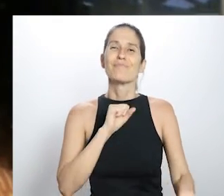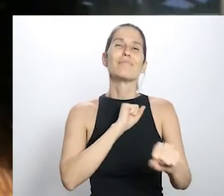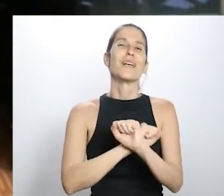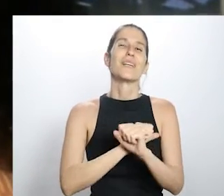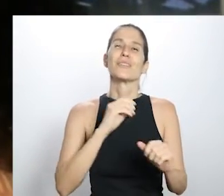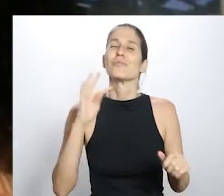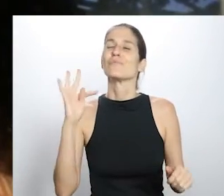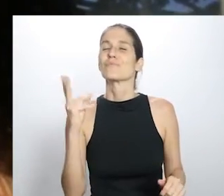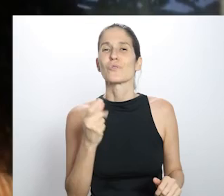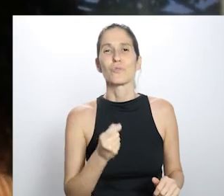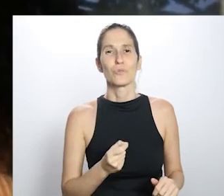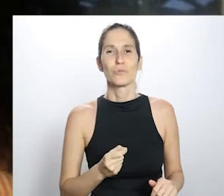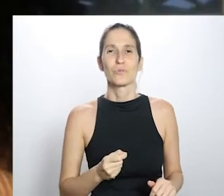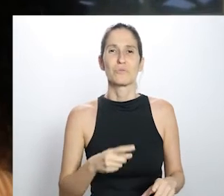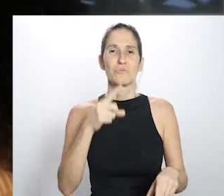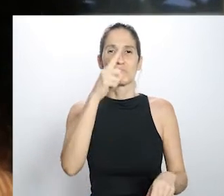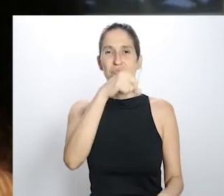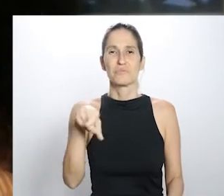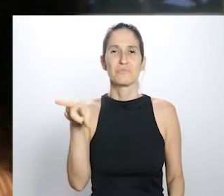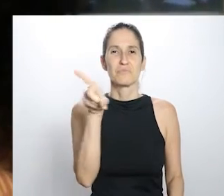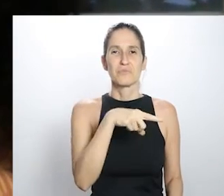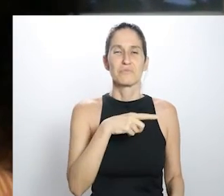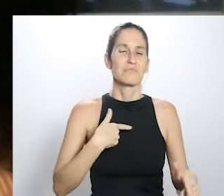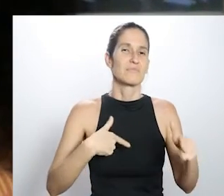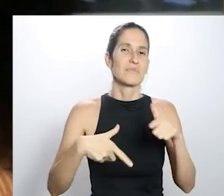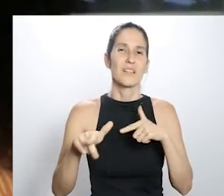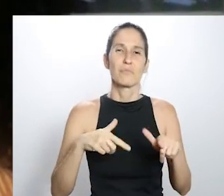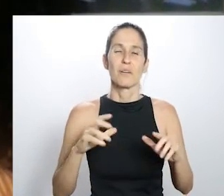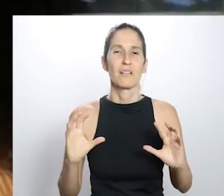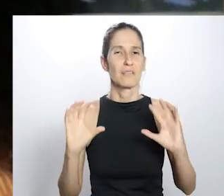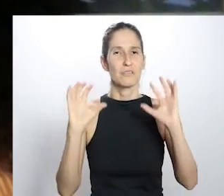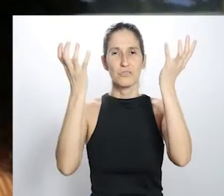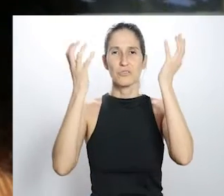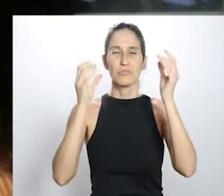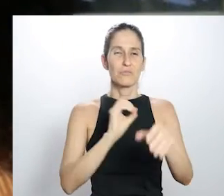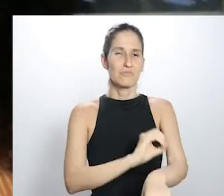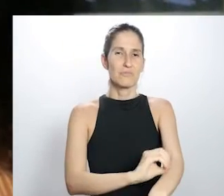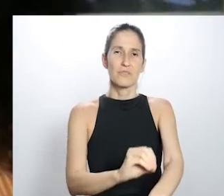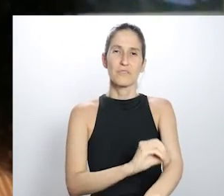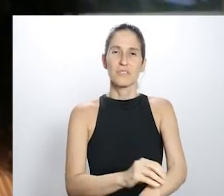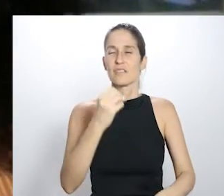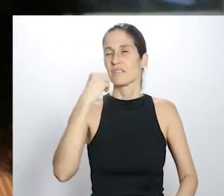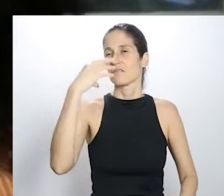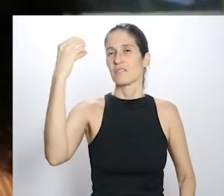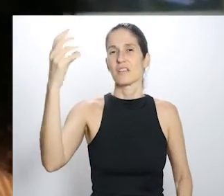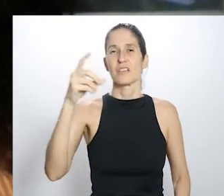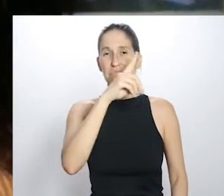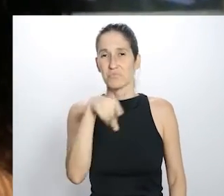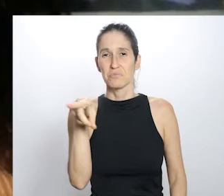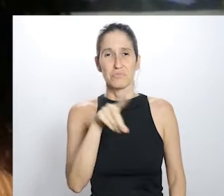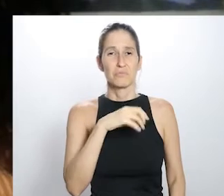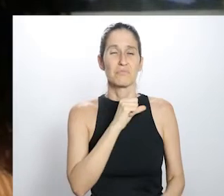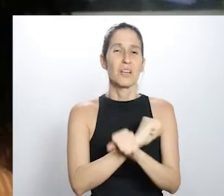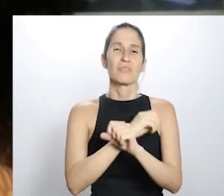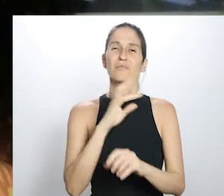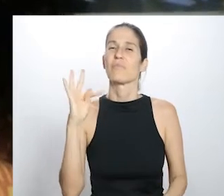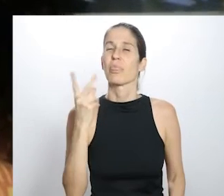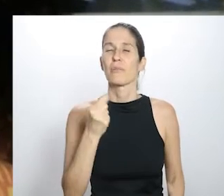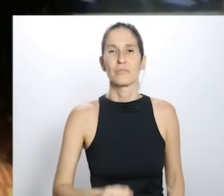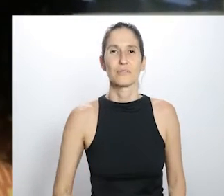de repente, né? muita coisa cancelada, show, oficina, viagem.